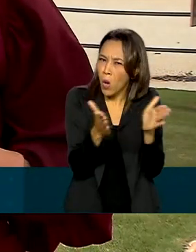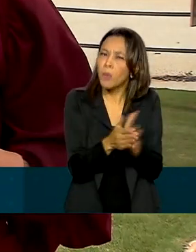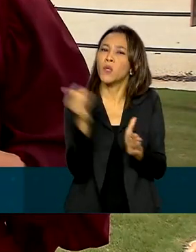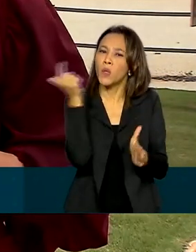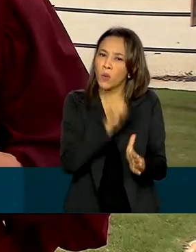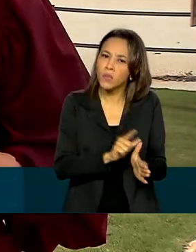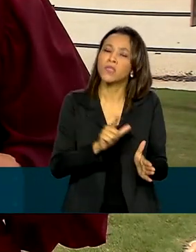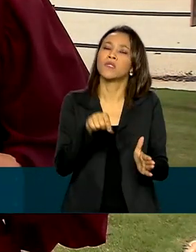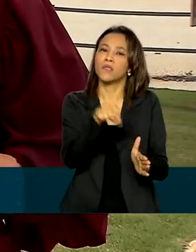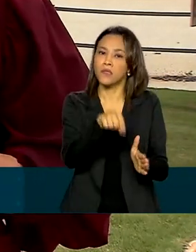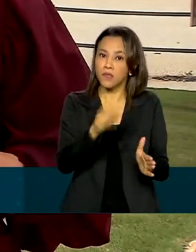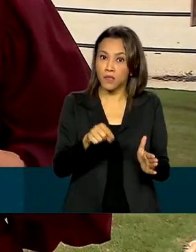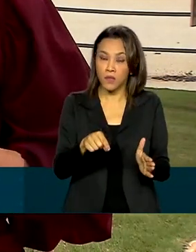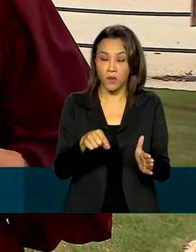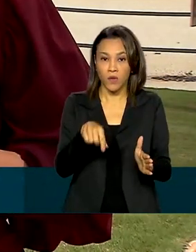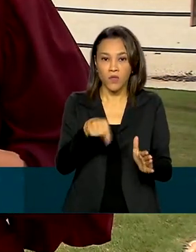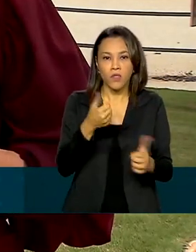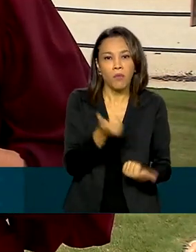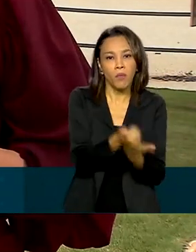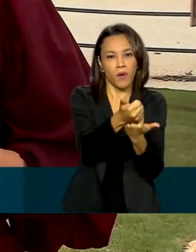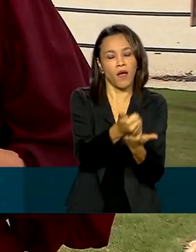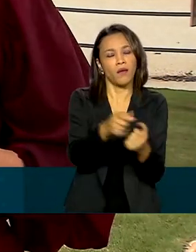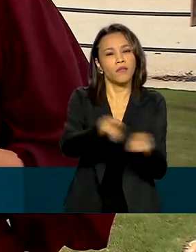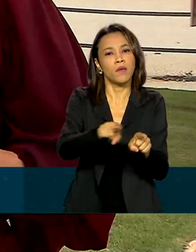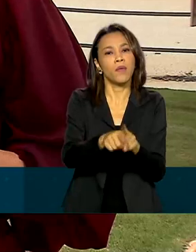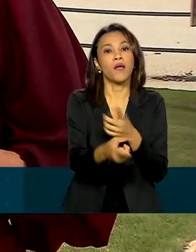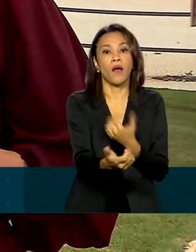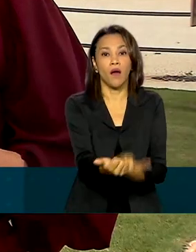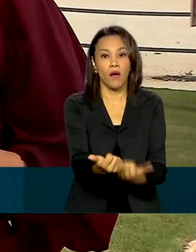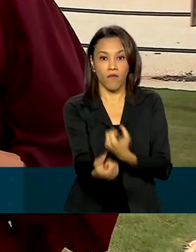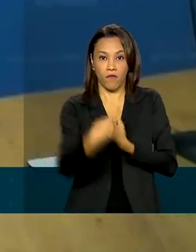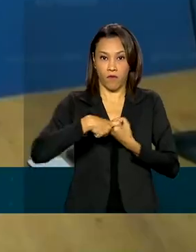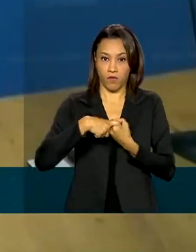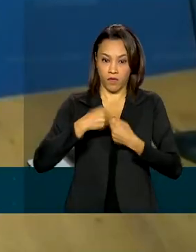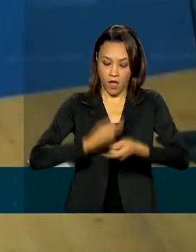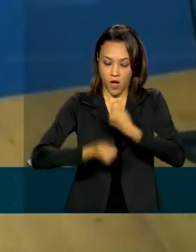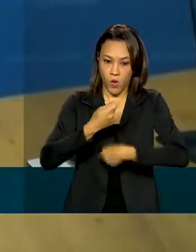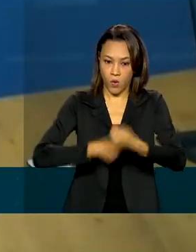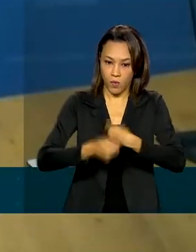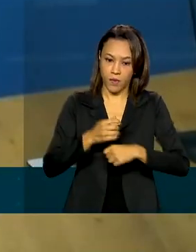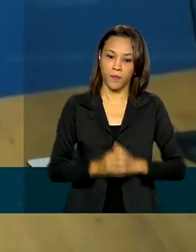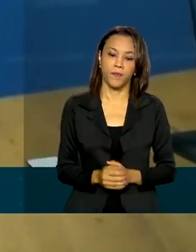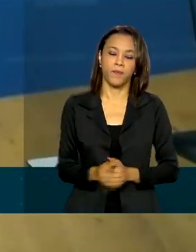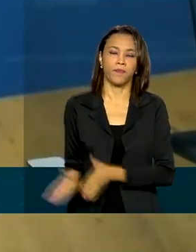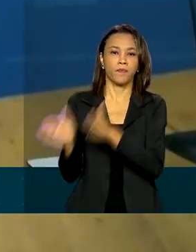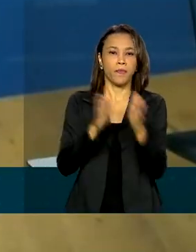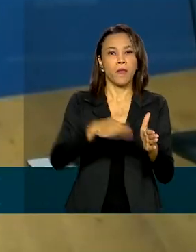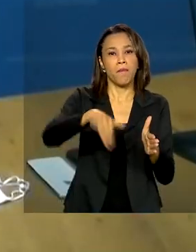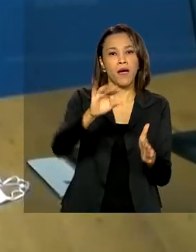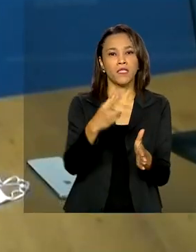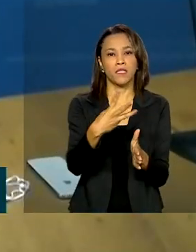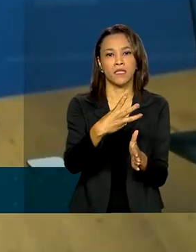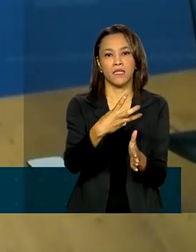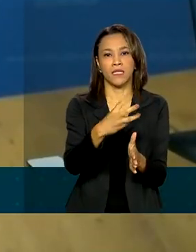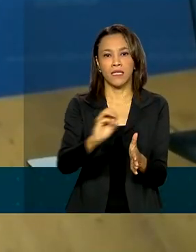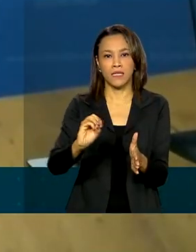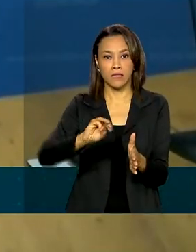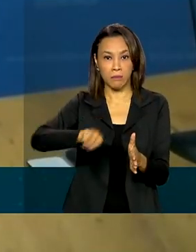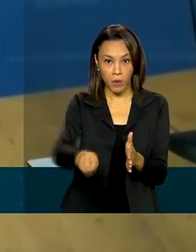de extrema pobreza no país e auxiliar na retomada do crescimento. Mais de 300 milhões foram